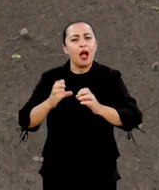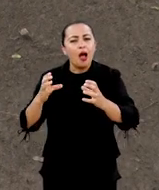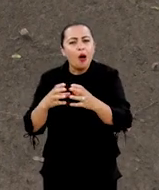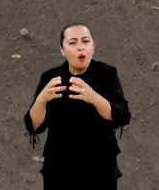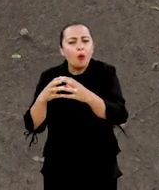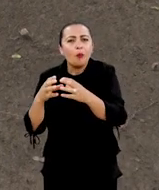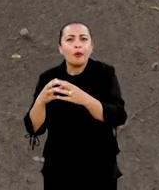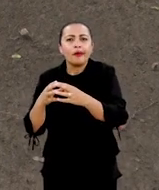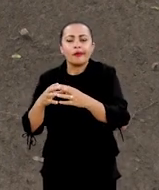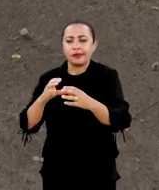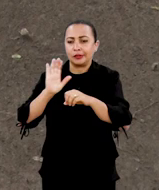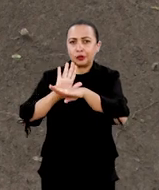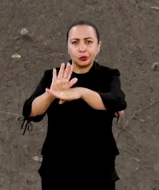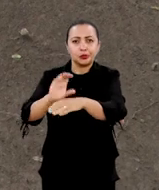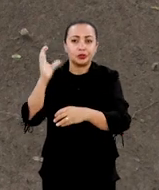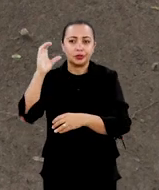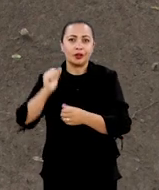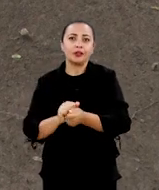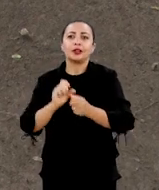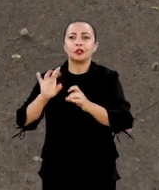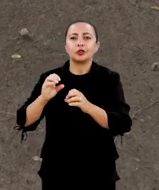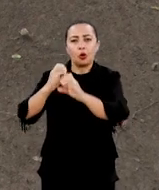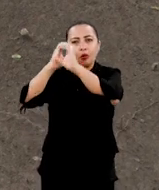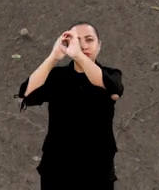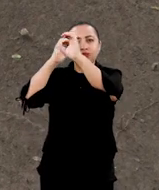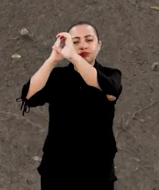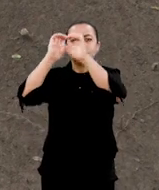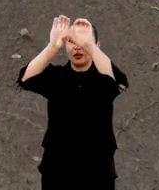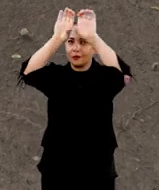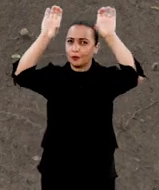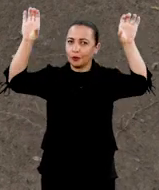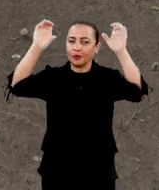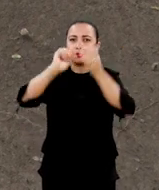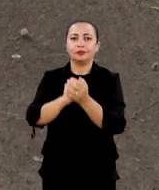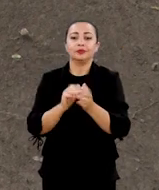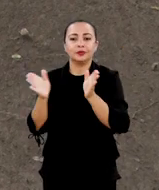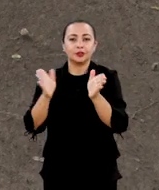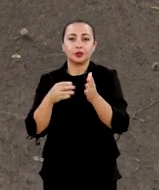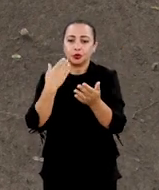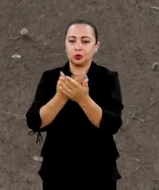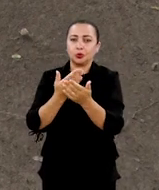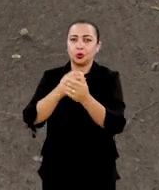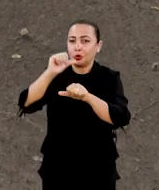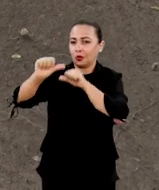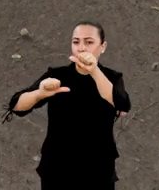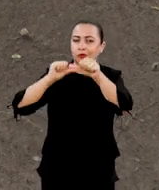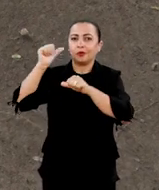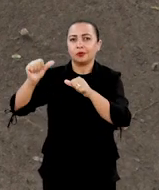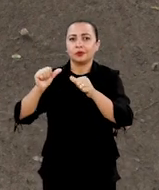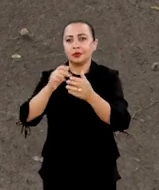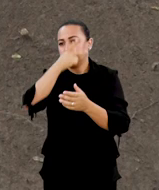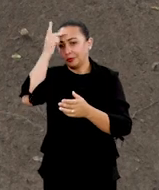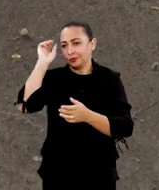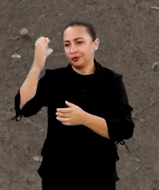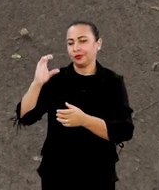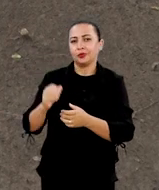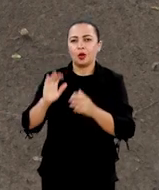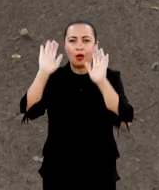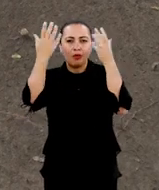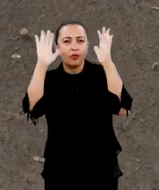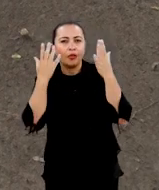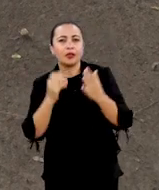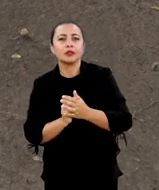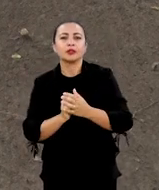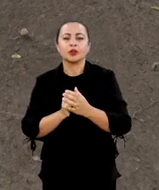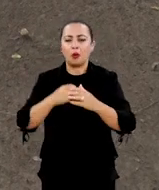A cooperação científica possibilitou a criação de um observatório espacial. Entre os estudos desenvolvidos, os